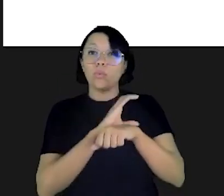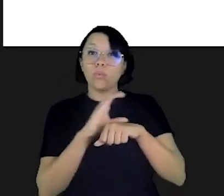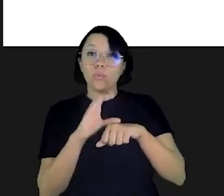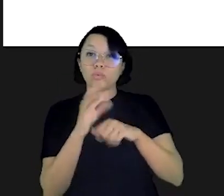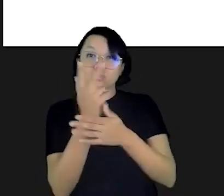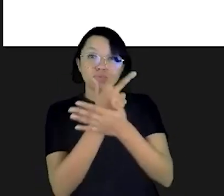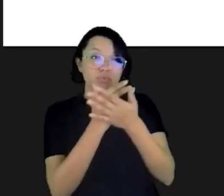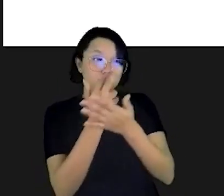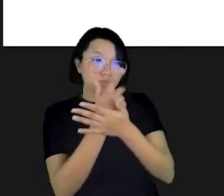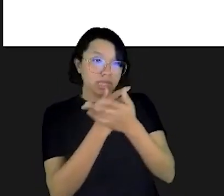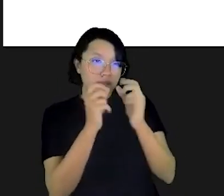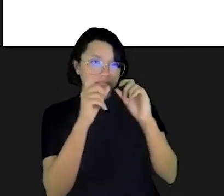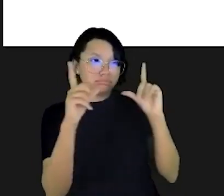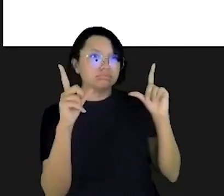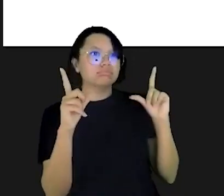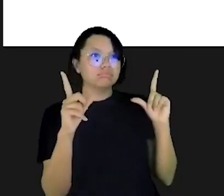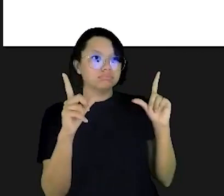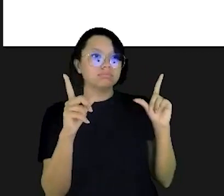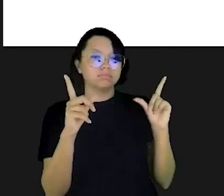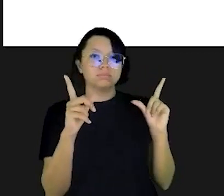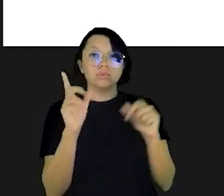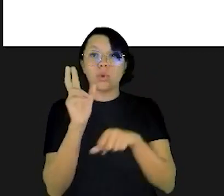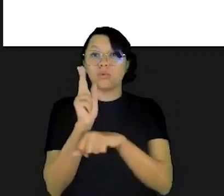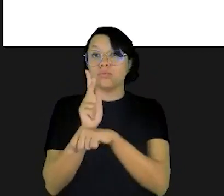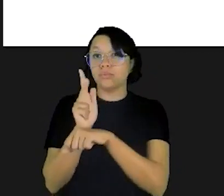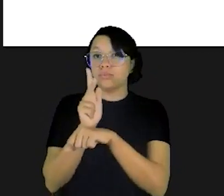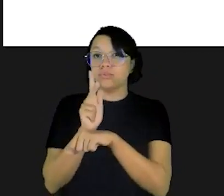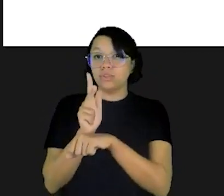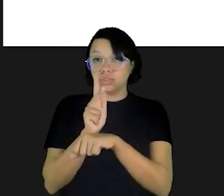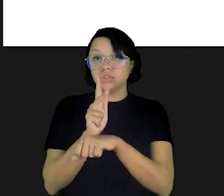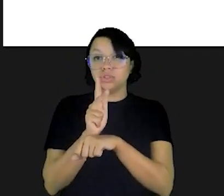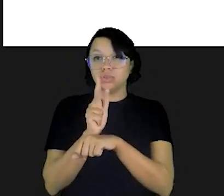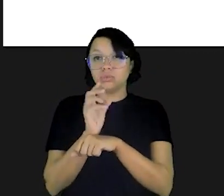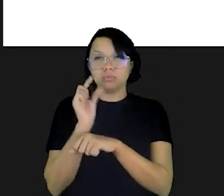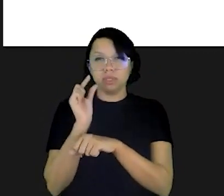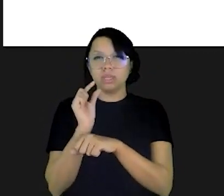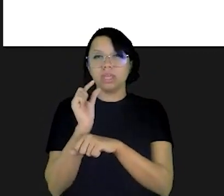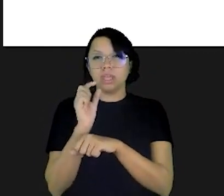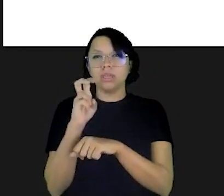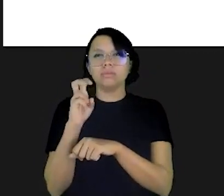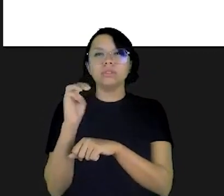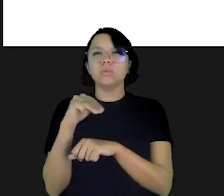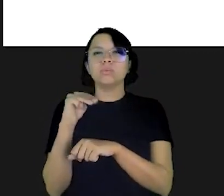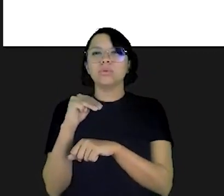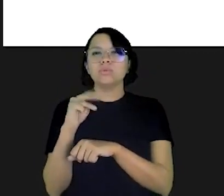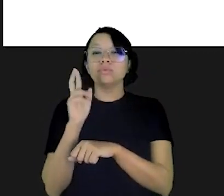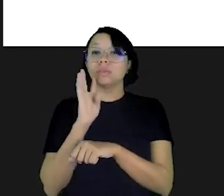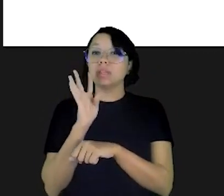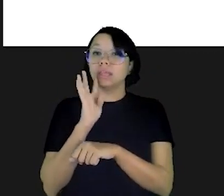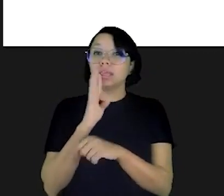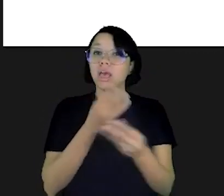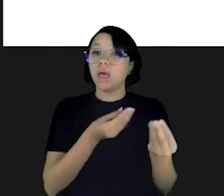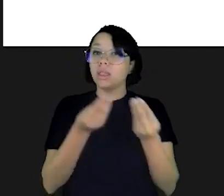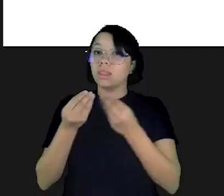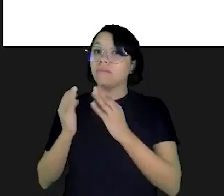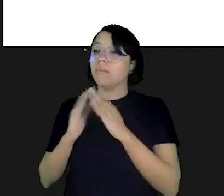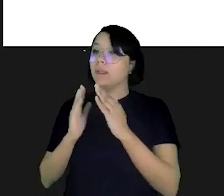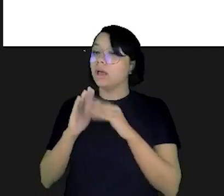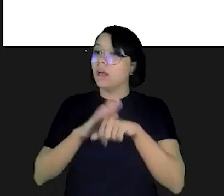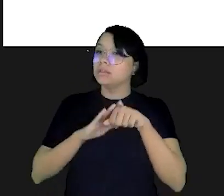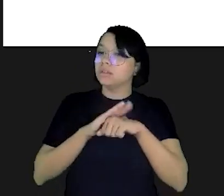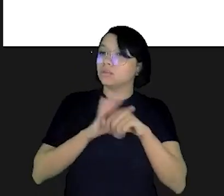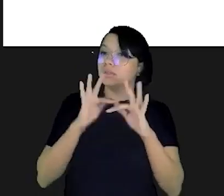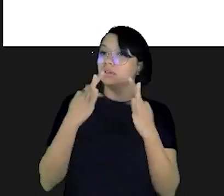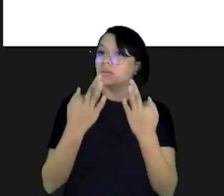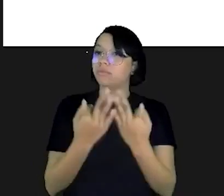mais lúdicos como um curso em desenho animado ou um vídeo curto de cinco minutos que